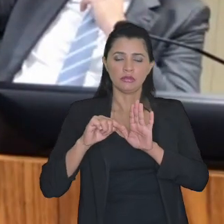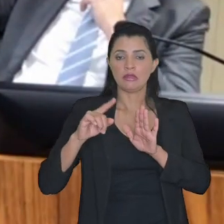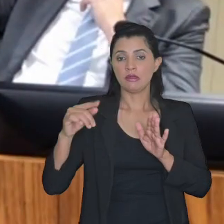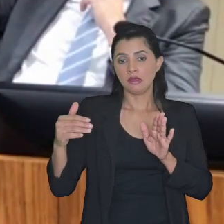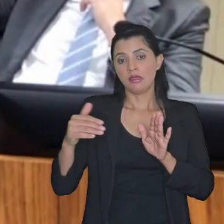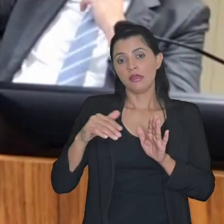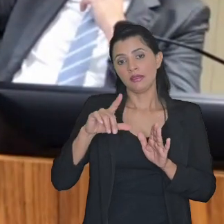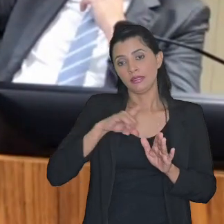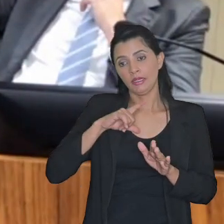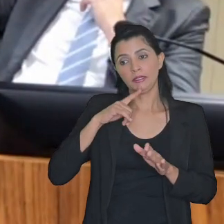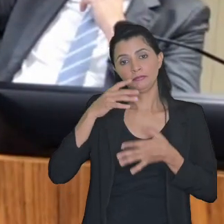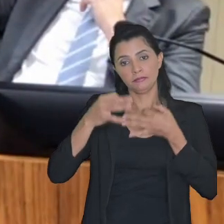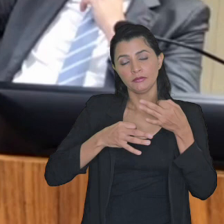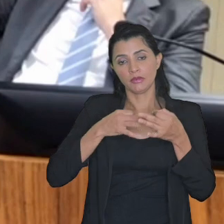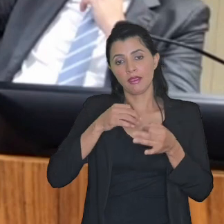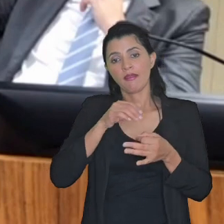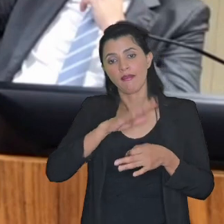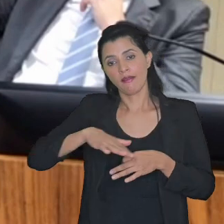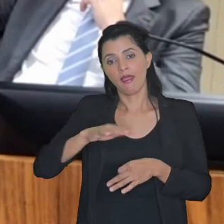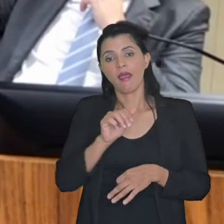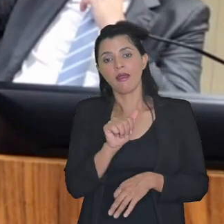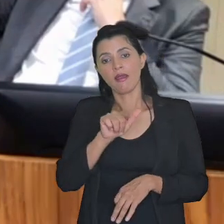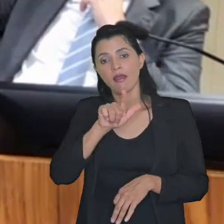a teses de ágio